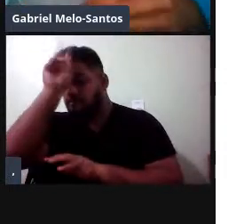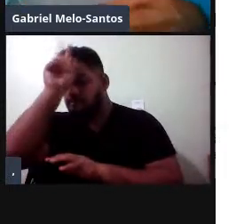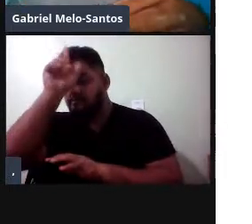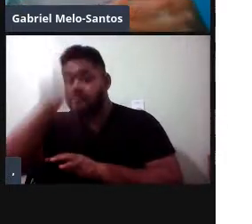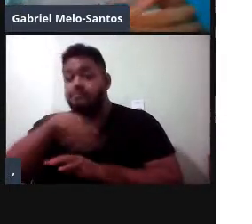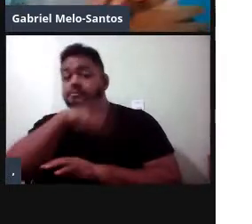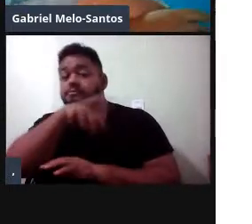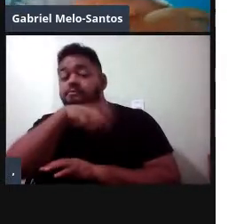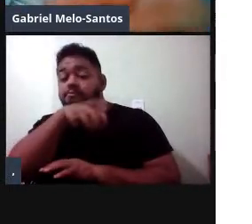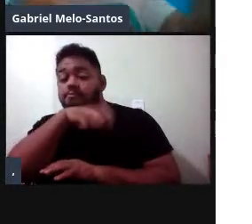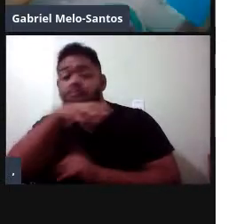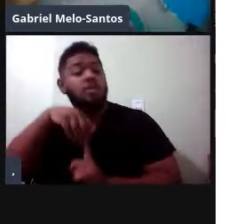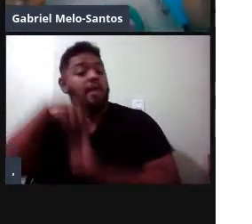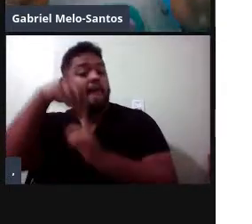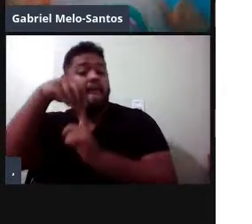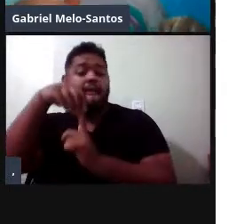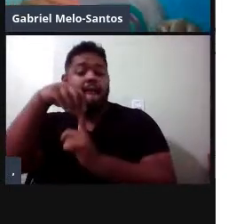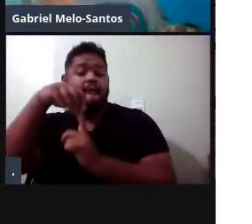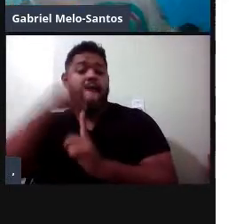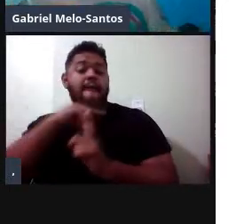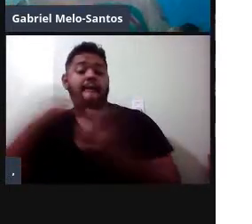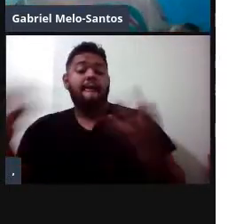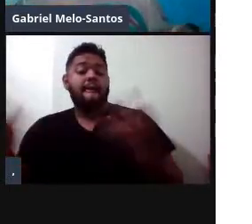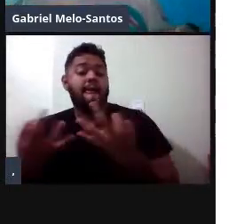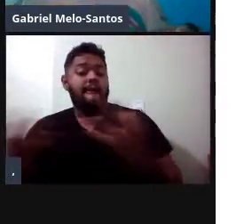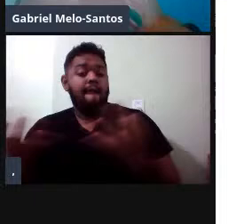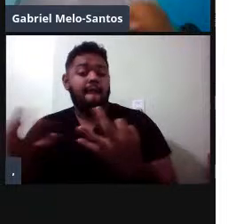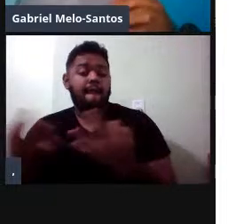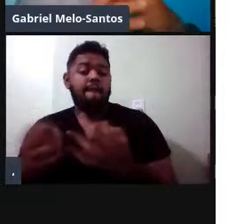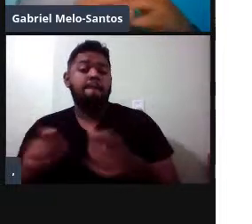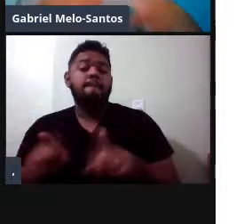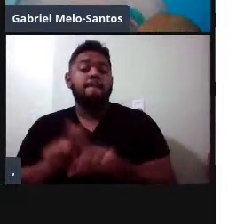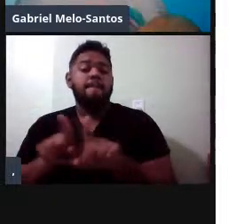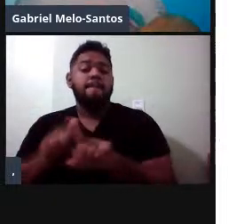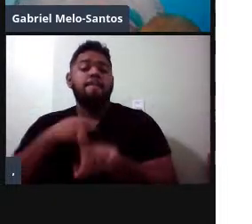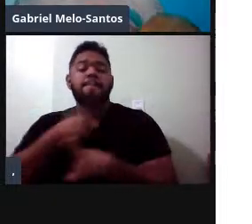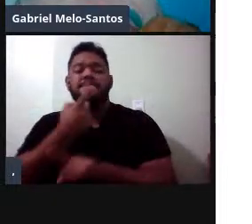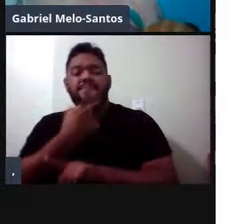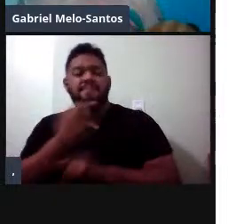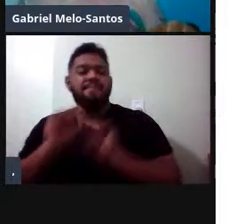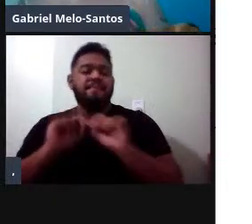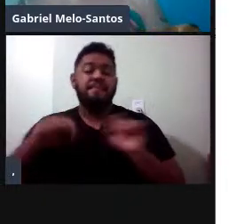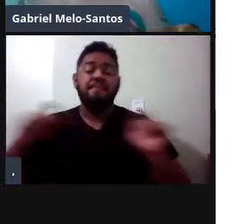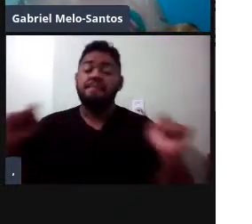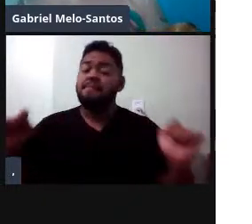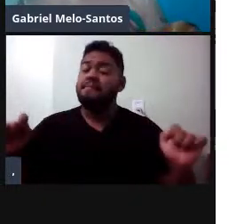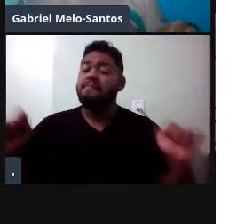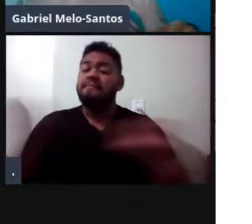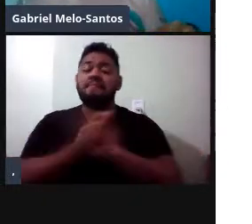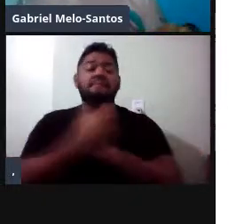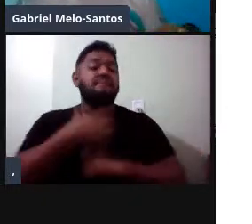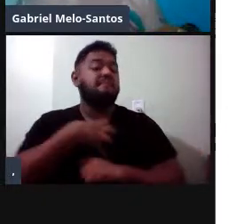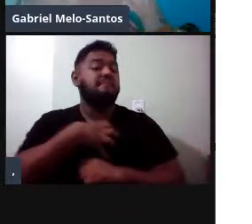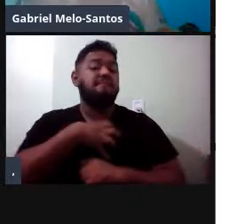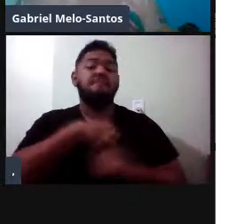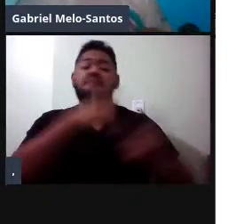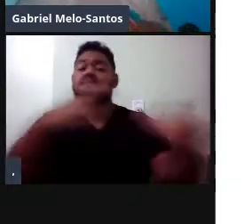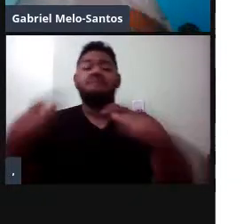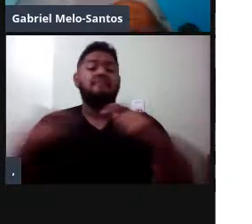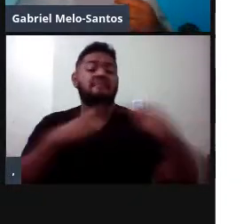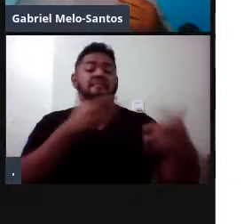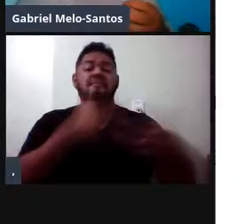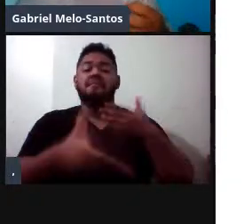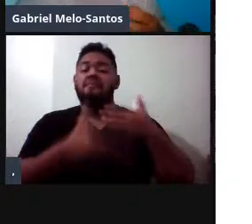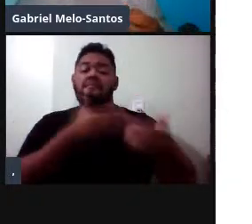único, né? Ele é, assim, uma perfeição evolutiva, como eu costumo dizer. Ele é extremamente adaptado ao ambiente de água doce.